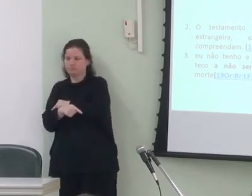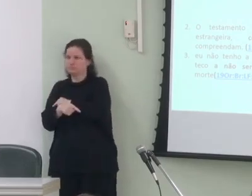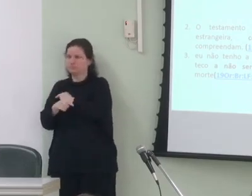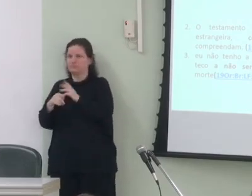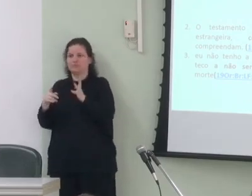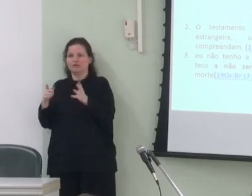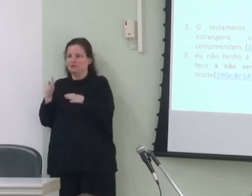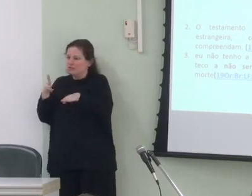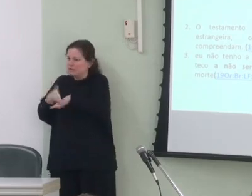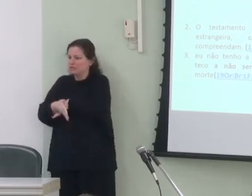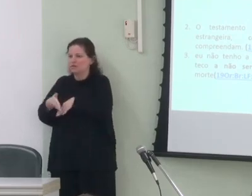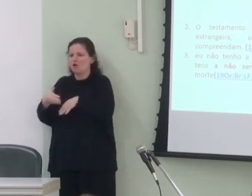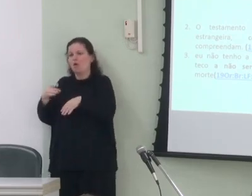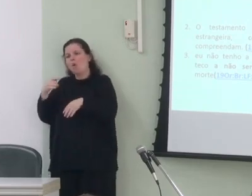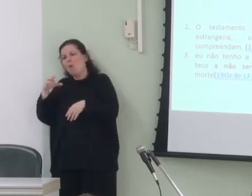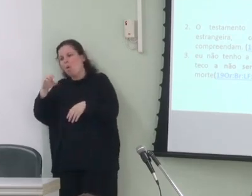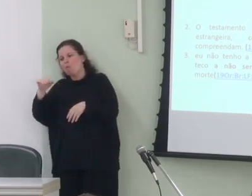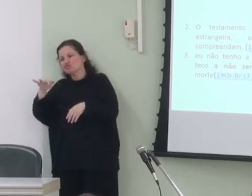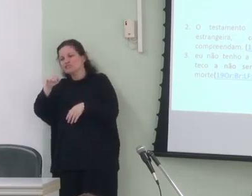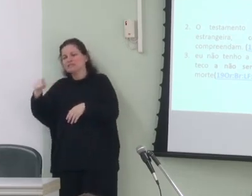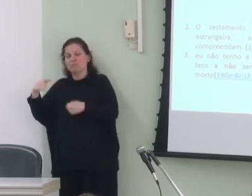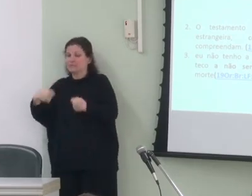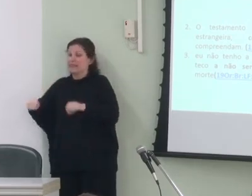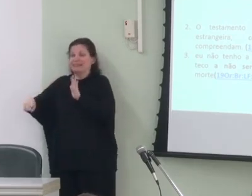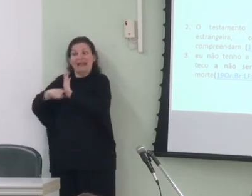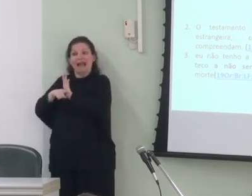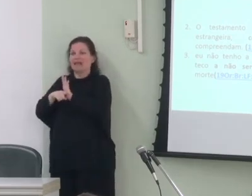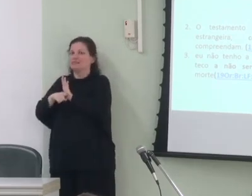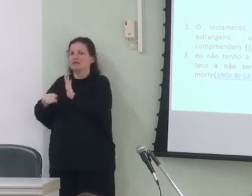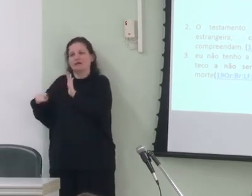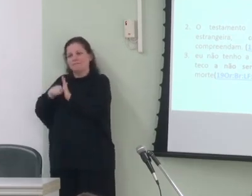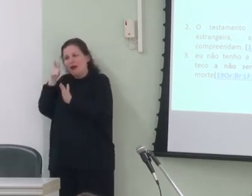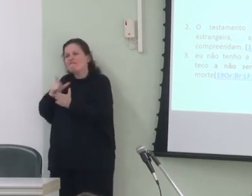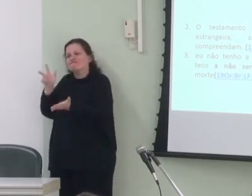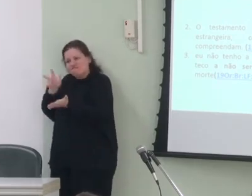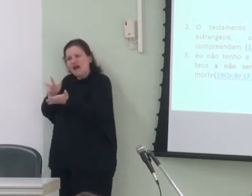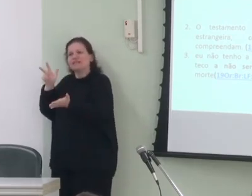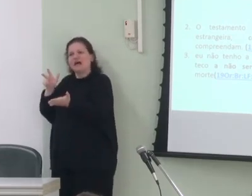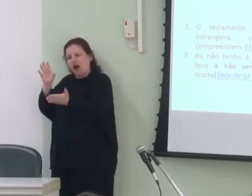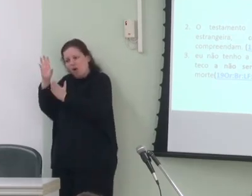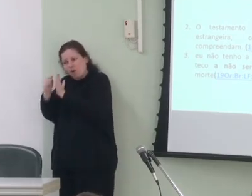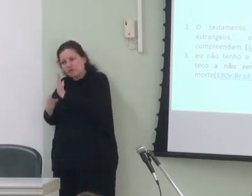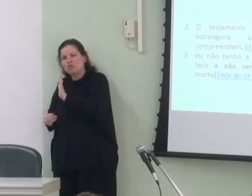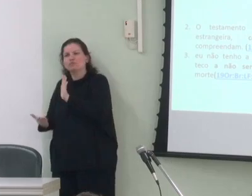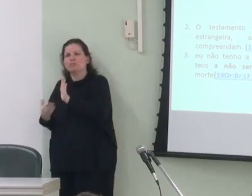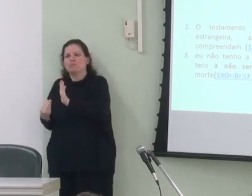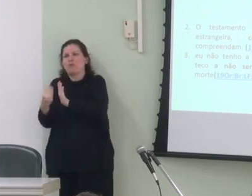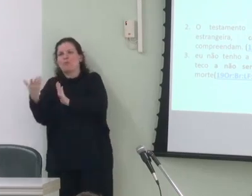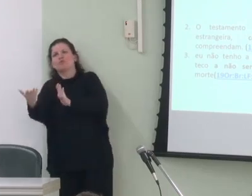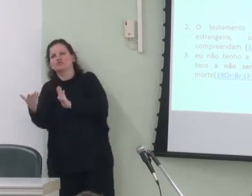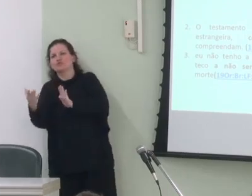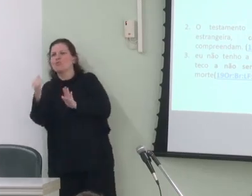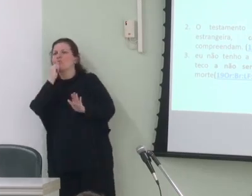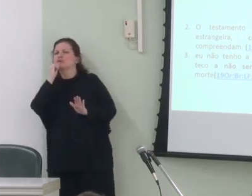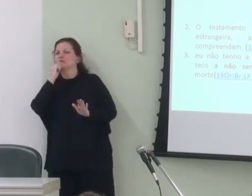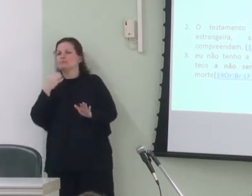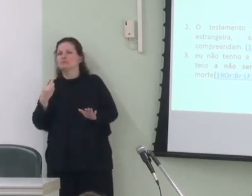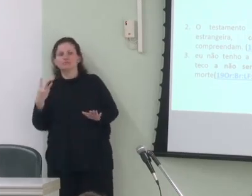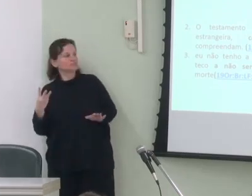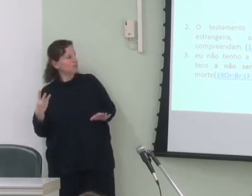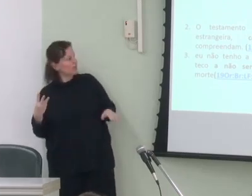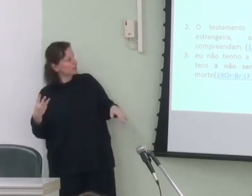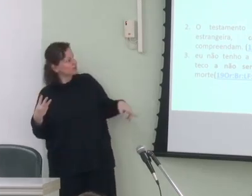introduzindo uma condição que deve ser negada para a validação do conteúdo proposicional como no exemplo três